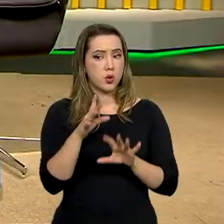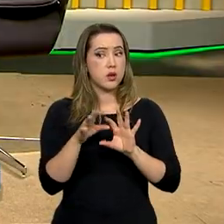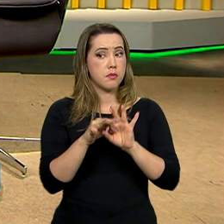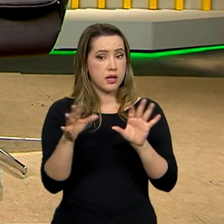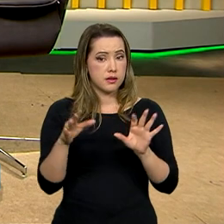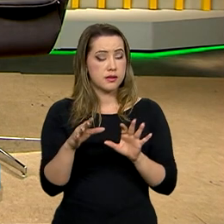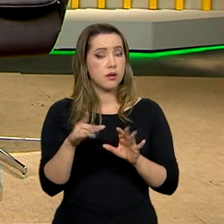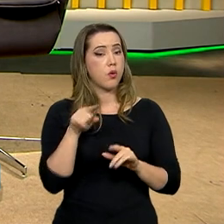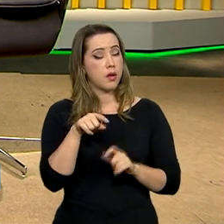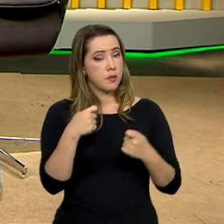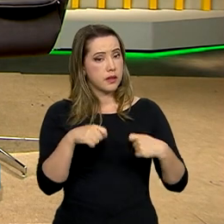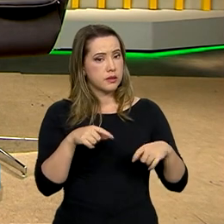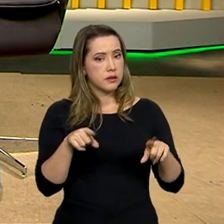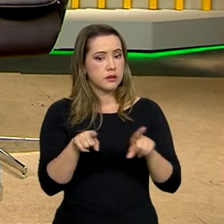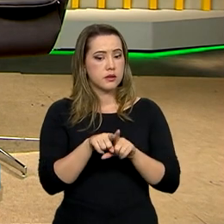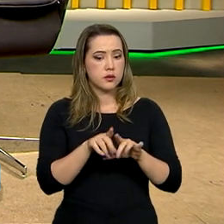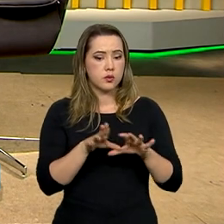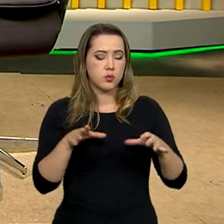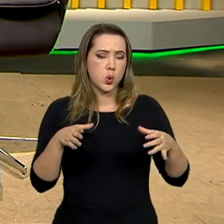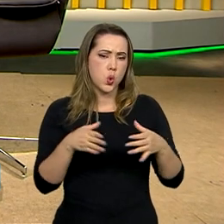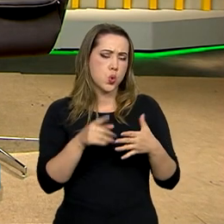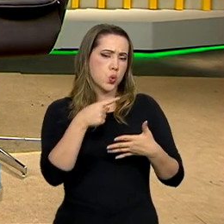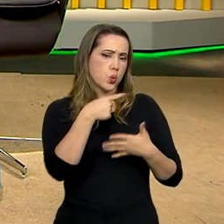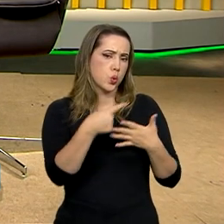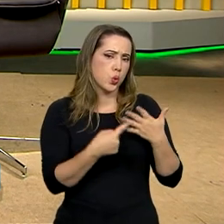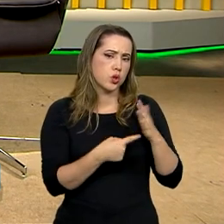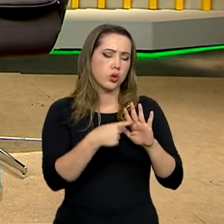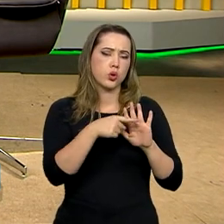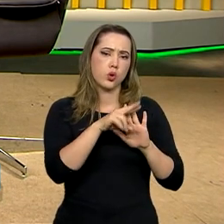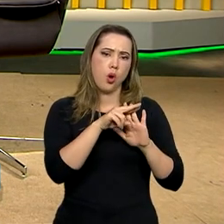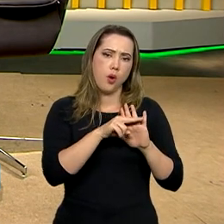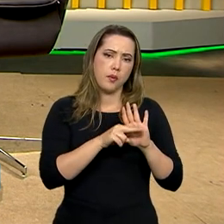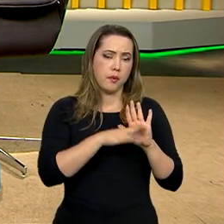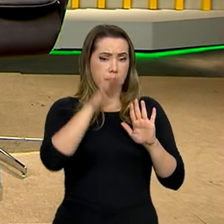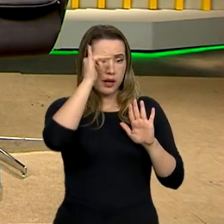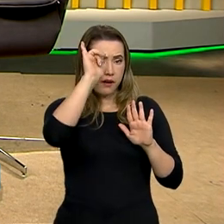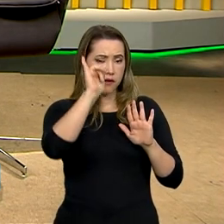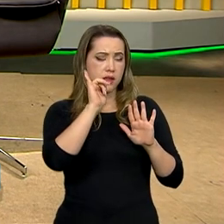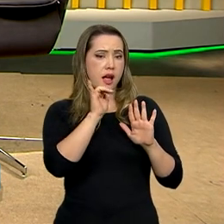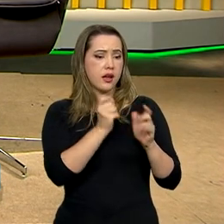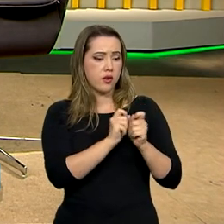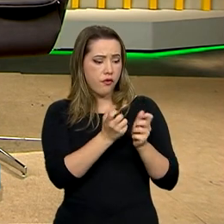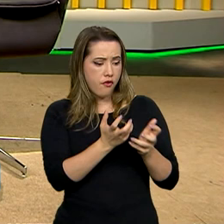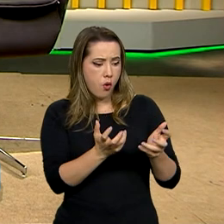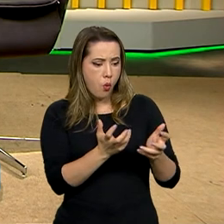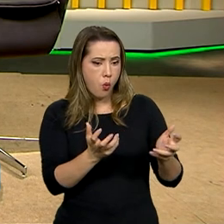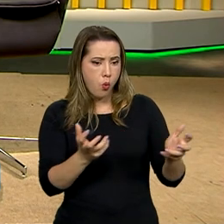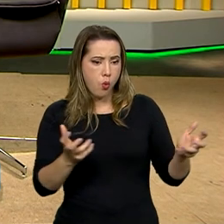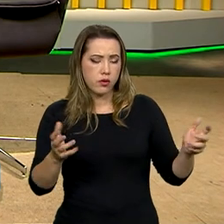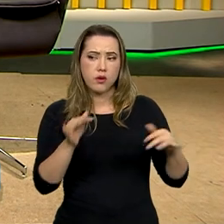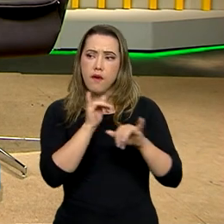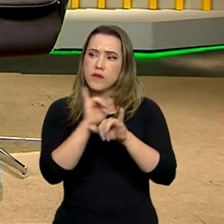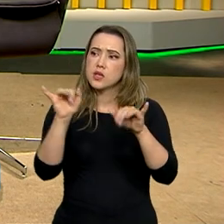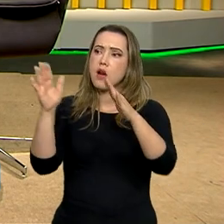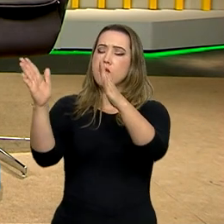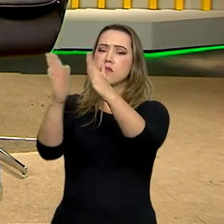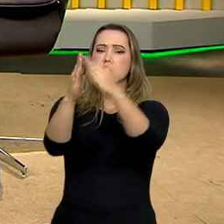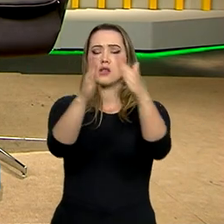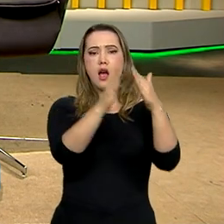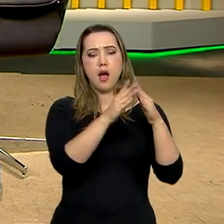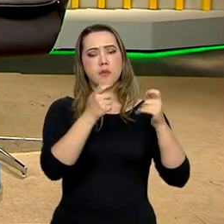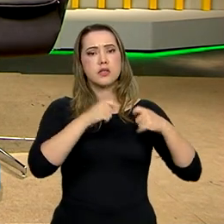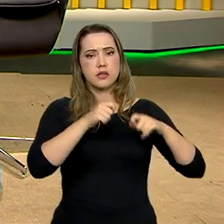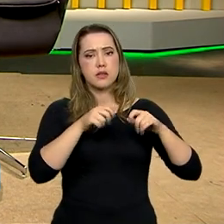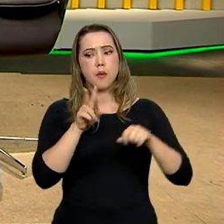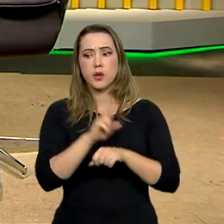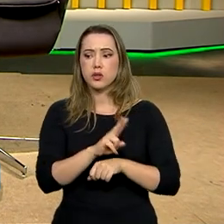e ele precisa também ter uma série de requisitos para evitar que aquele fogo propague. Então, ele tem que avisar os vizinhos, ele tem que fazer o acero.